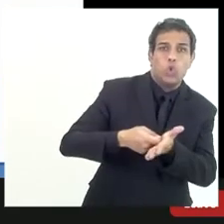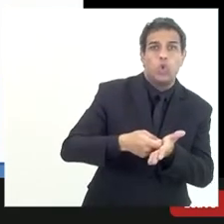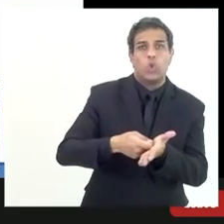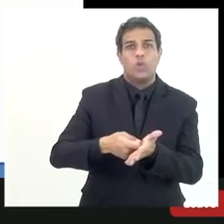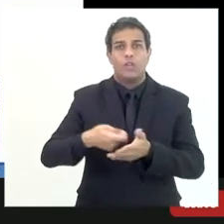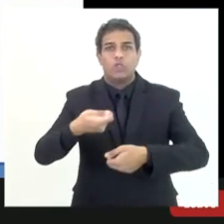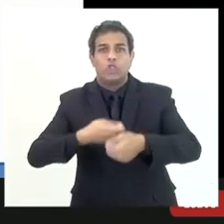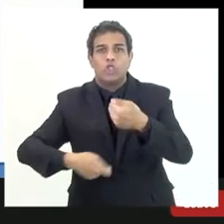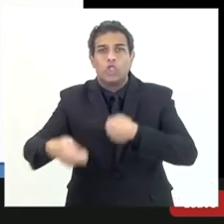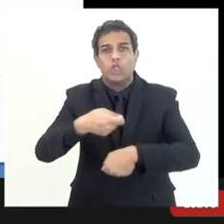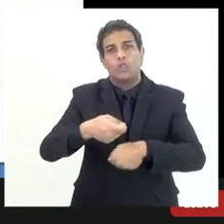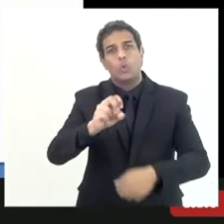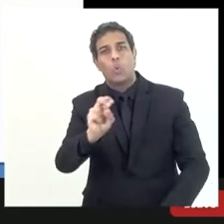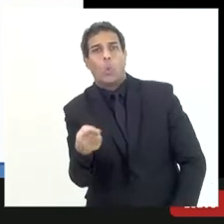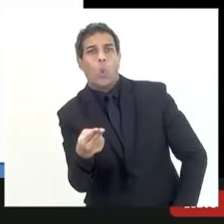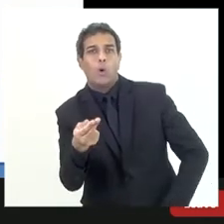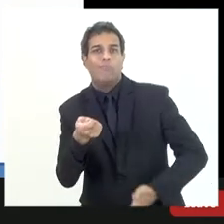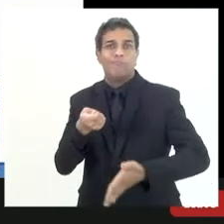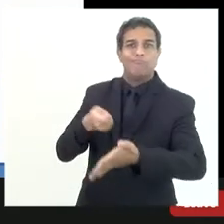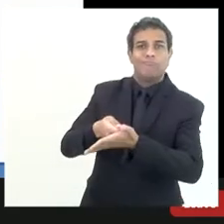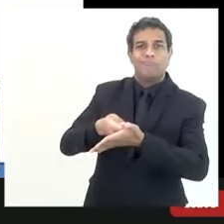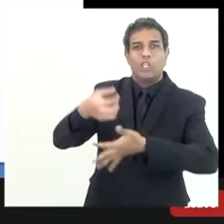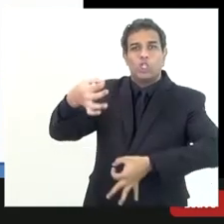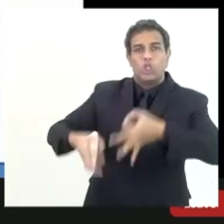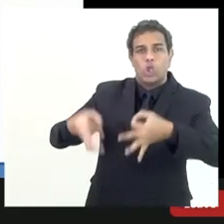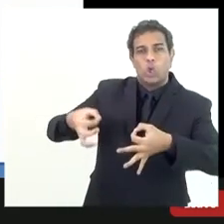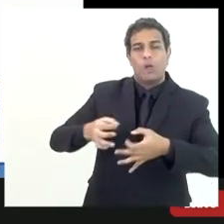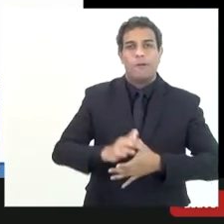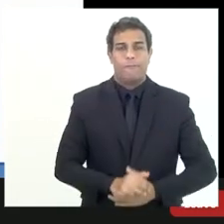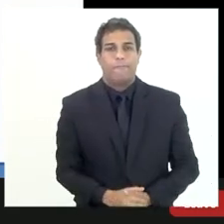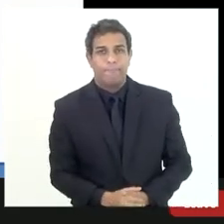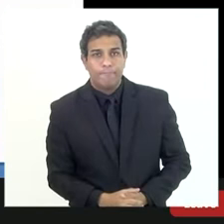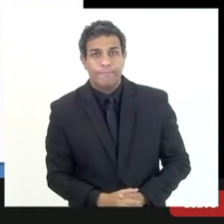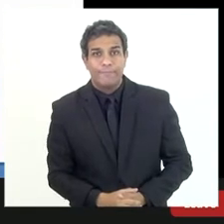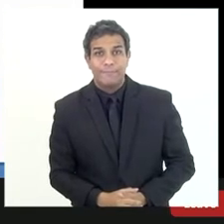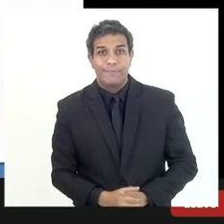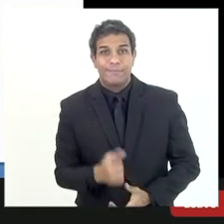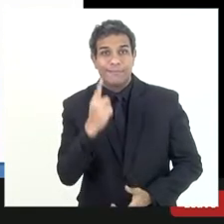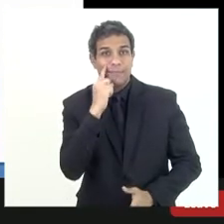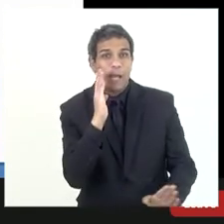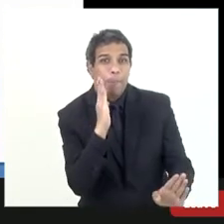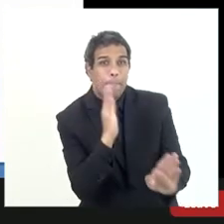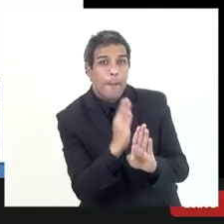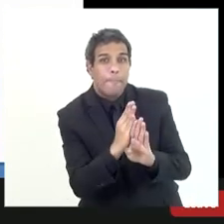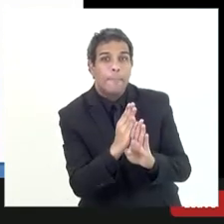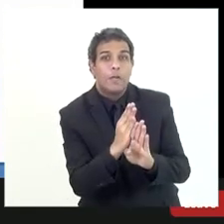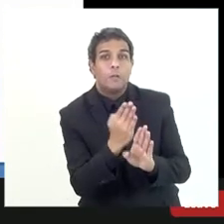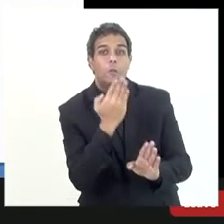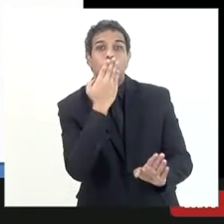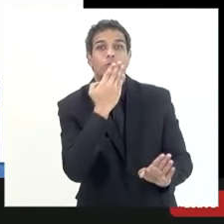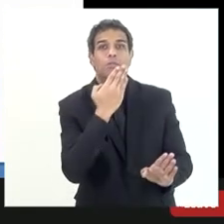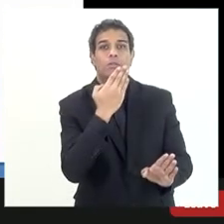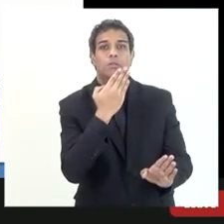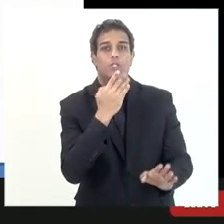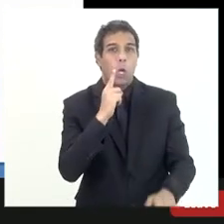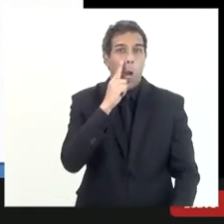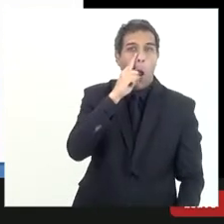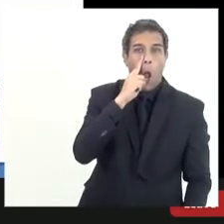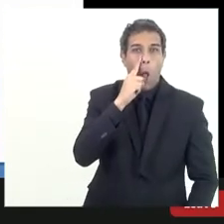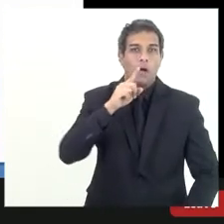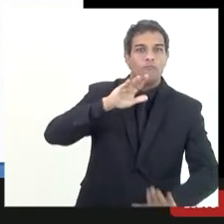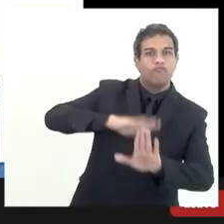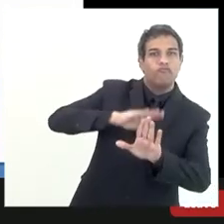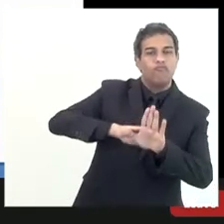administrativa ou judicial depois constata-se o grau de exigibilidade do crédito